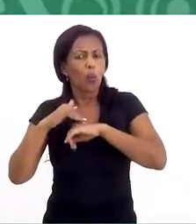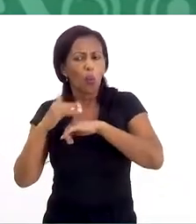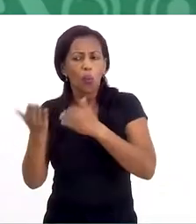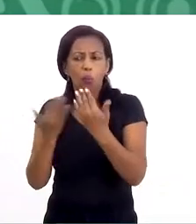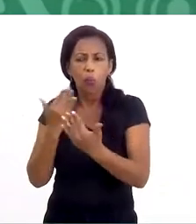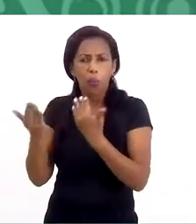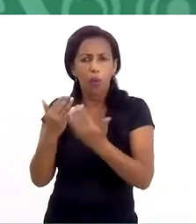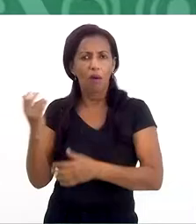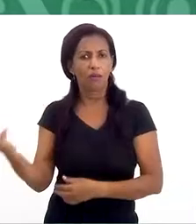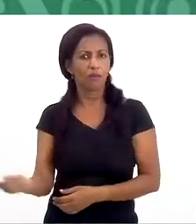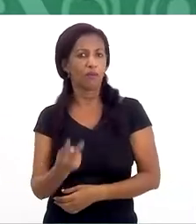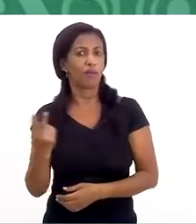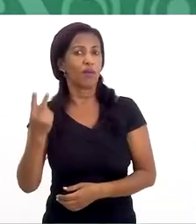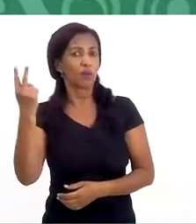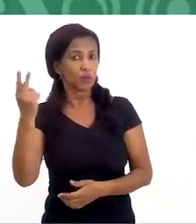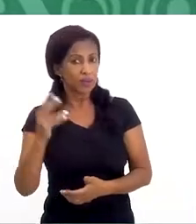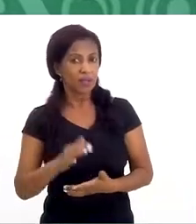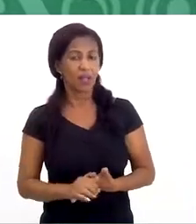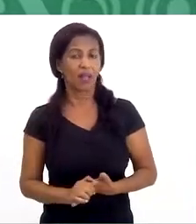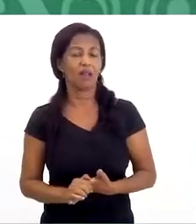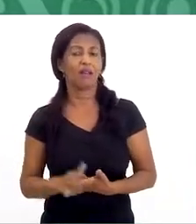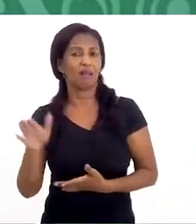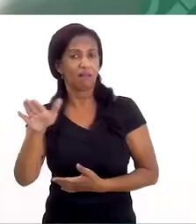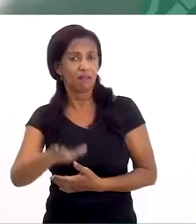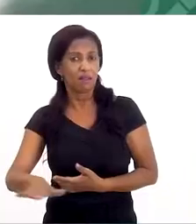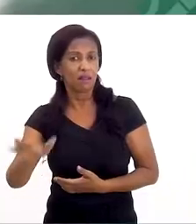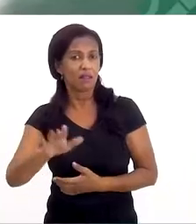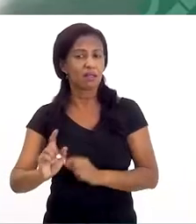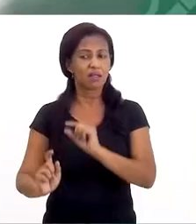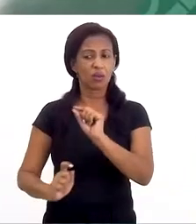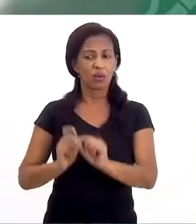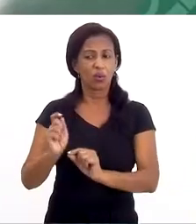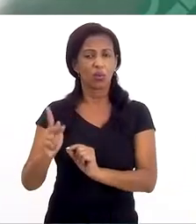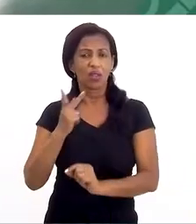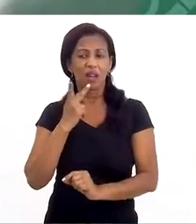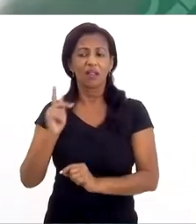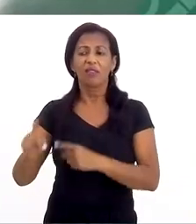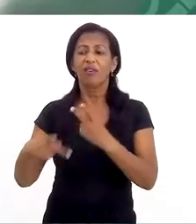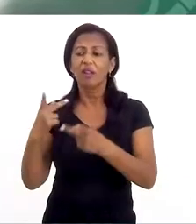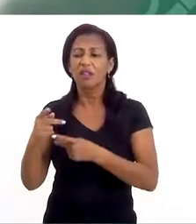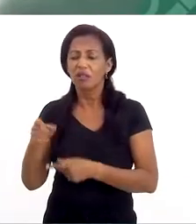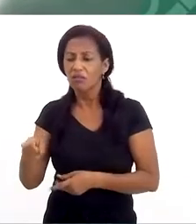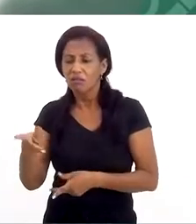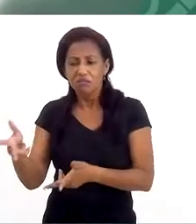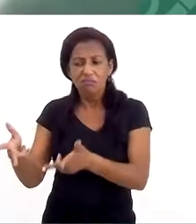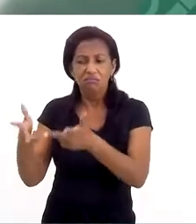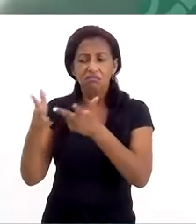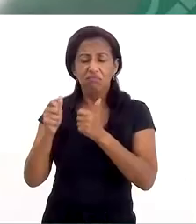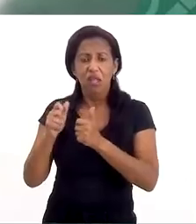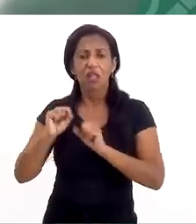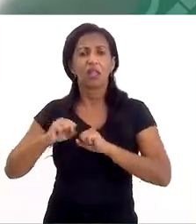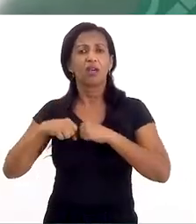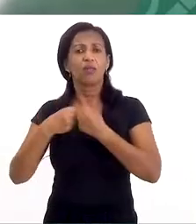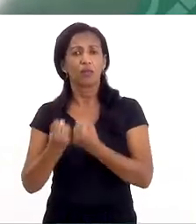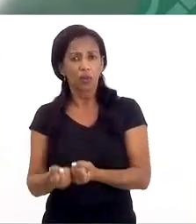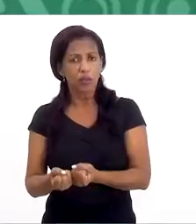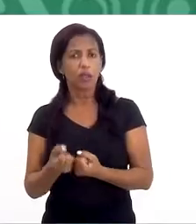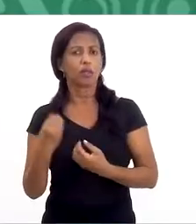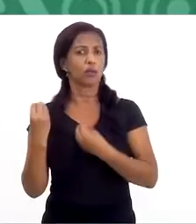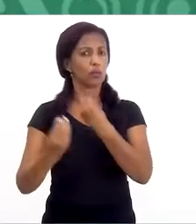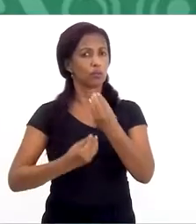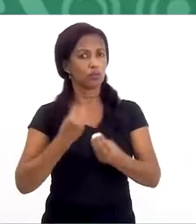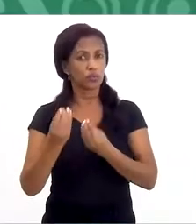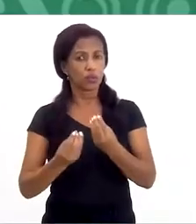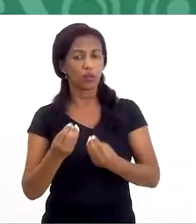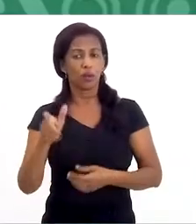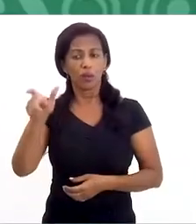escutarem, valorizarem o que a criança está dizendo, né? Como a gente, reforçando aqui, como a